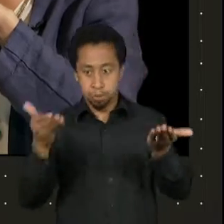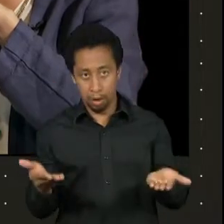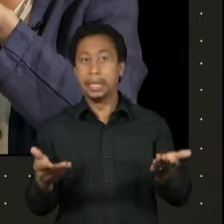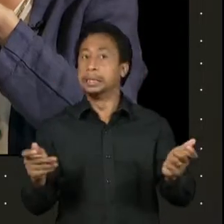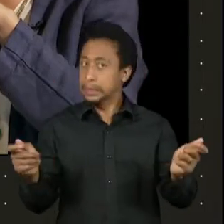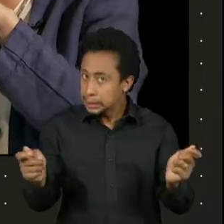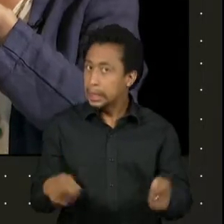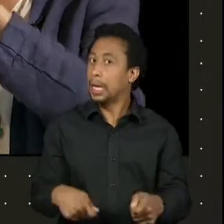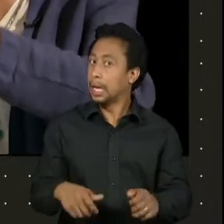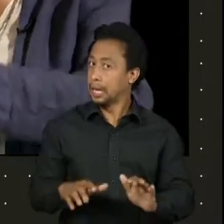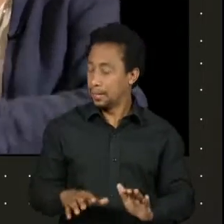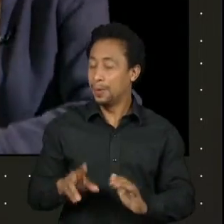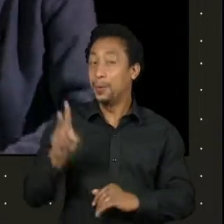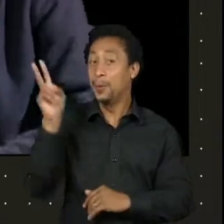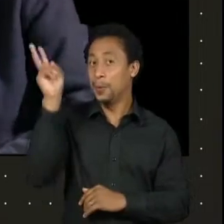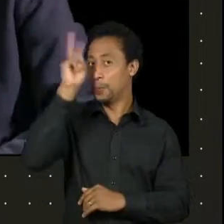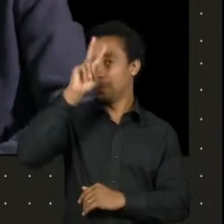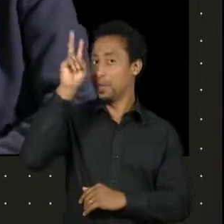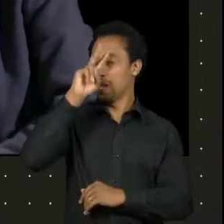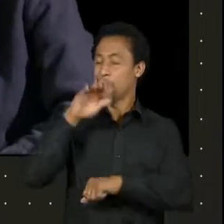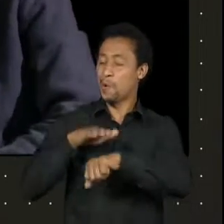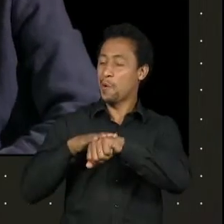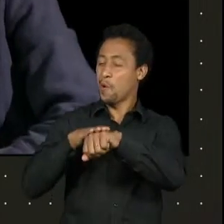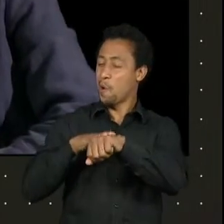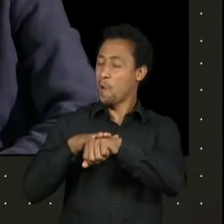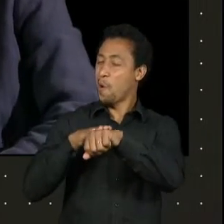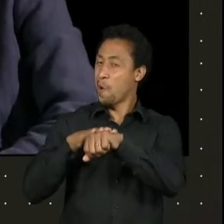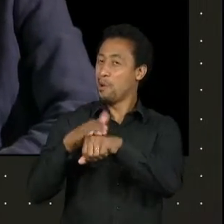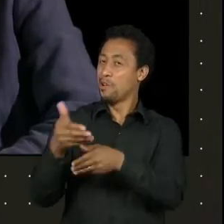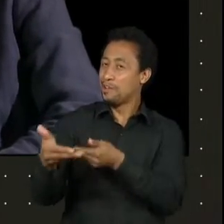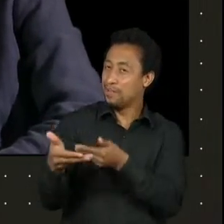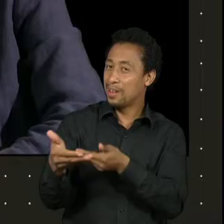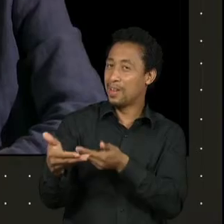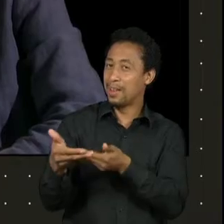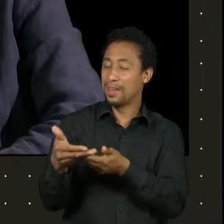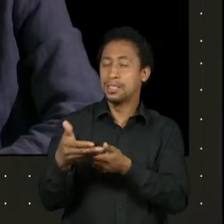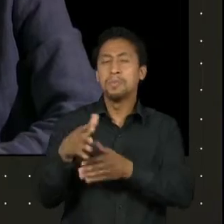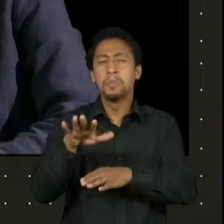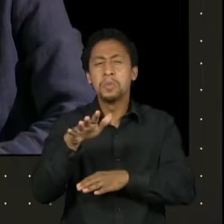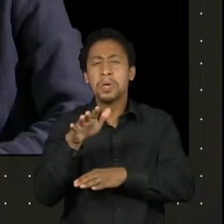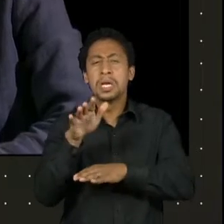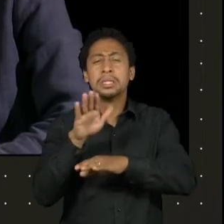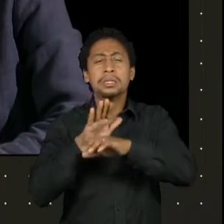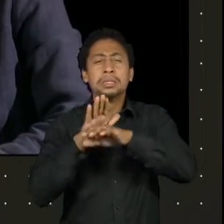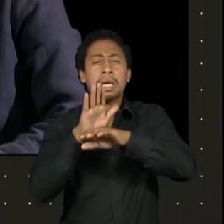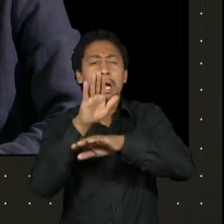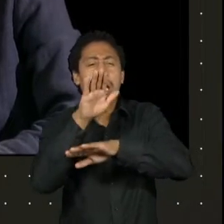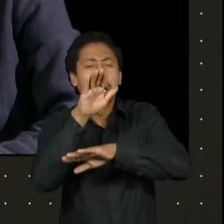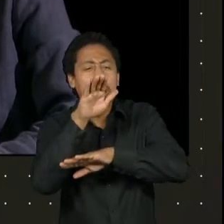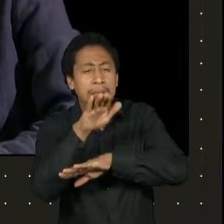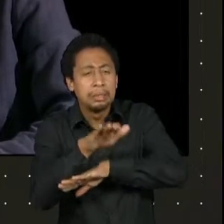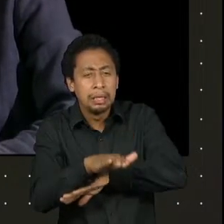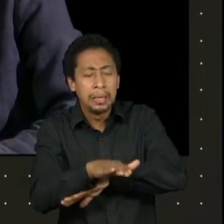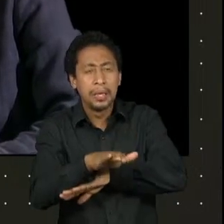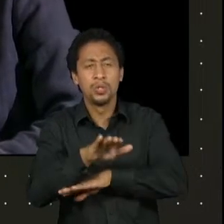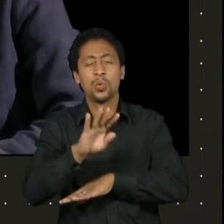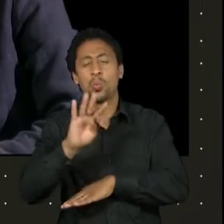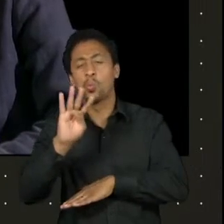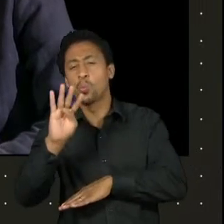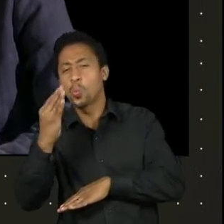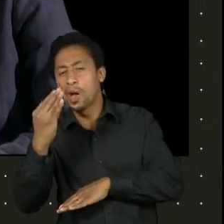conversas. Eu chegava no final da tarde, quatro e meia, cinco horas.